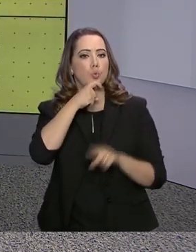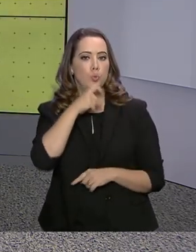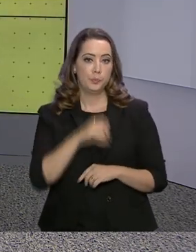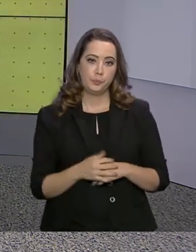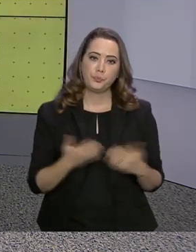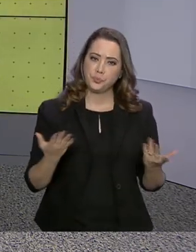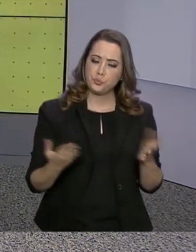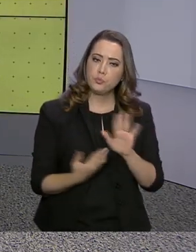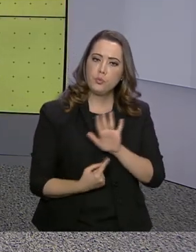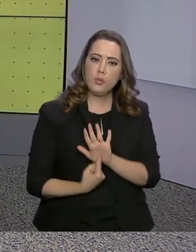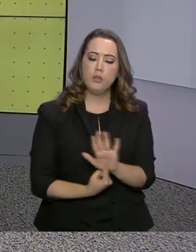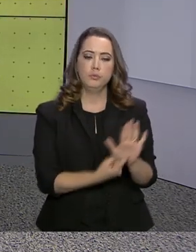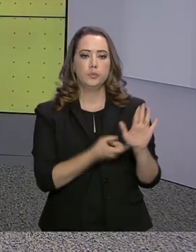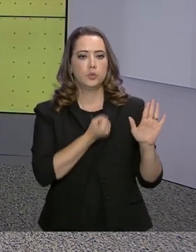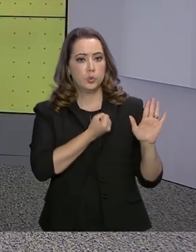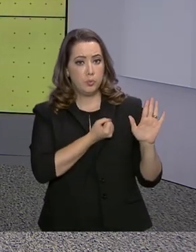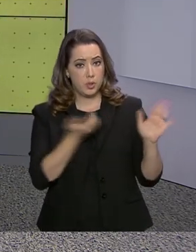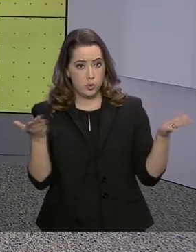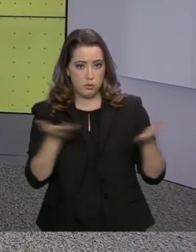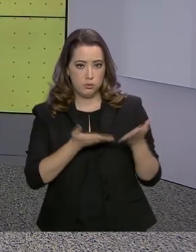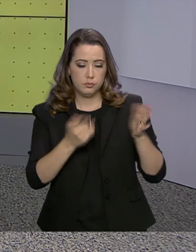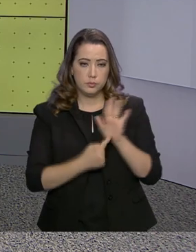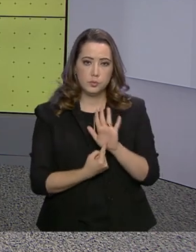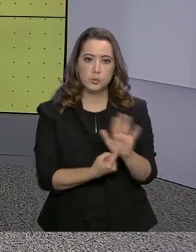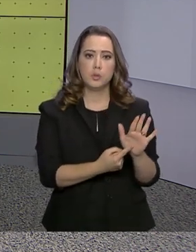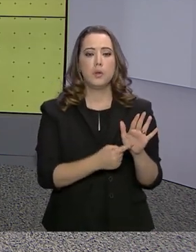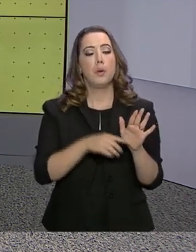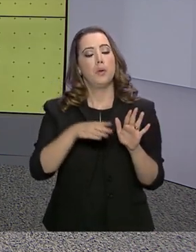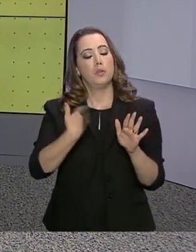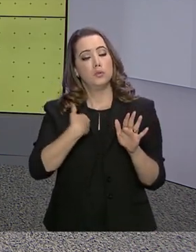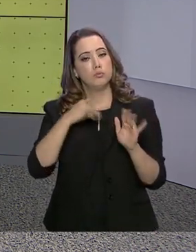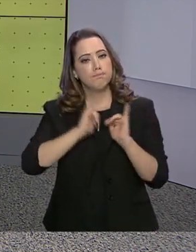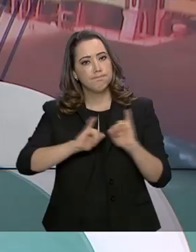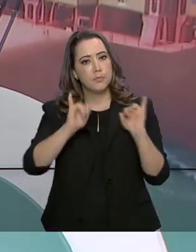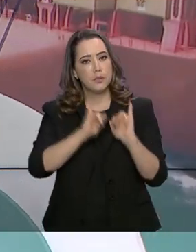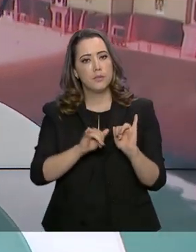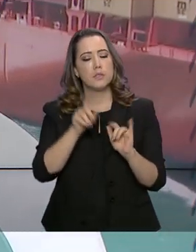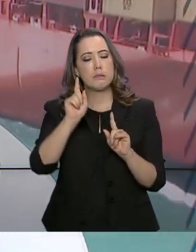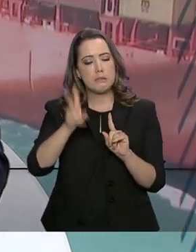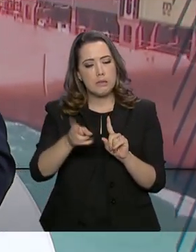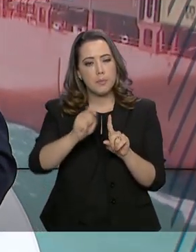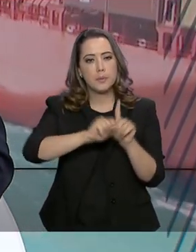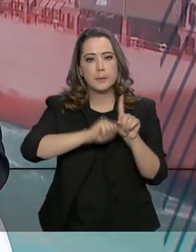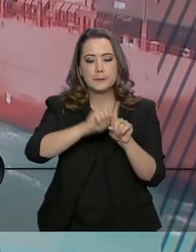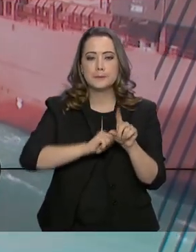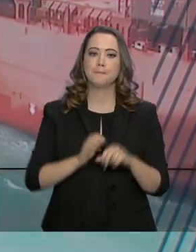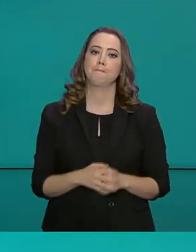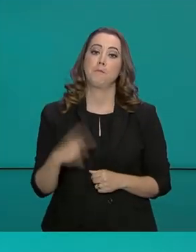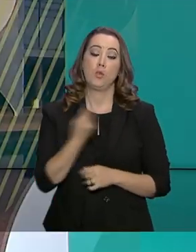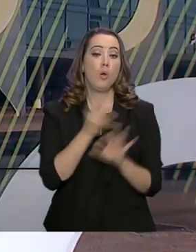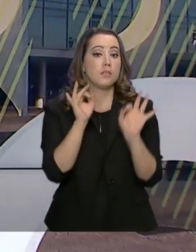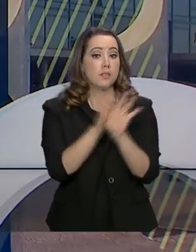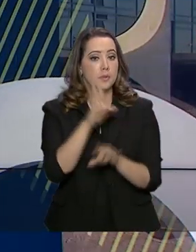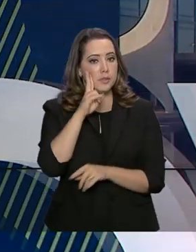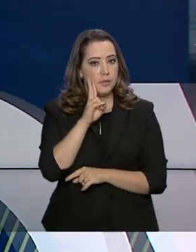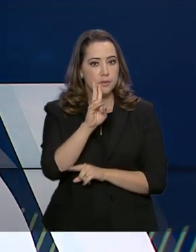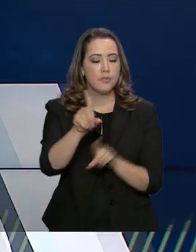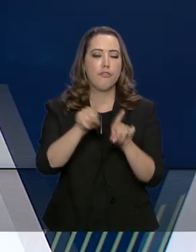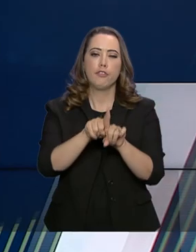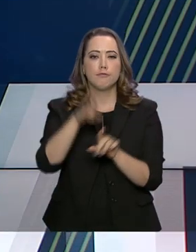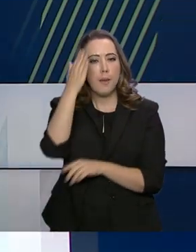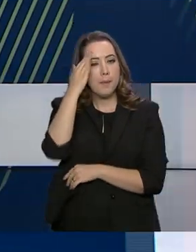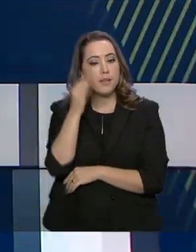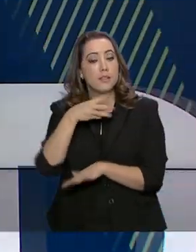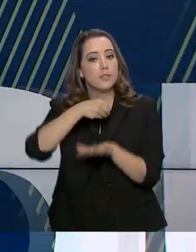fazem parte do boletim mensal da produção de petróleo e gás natural. O governo agora fica por aqui. Continue bem